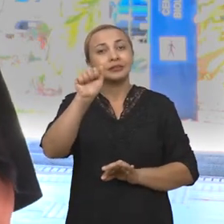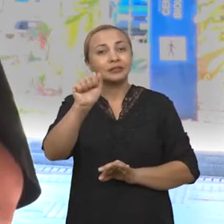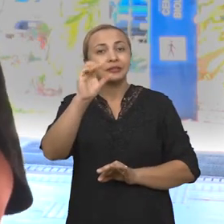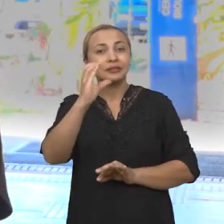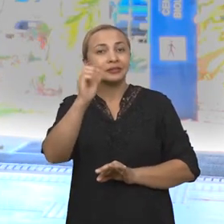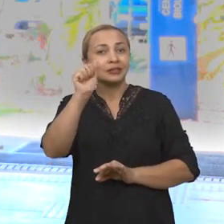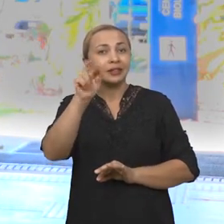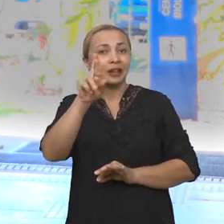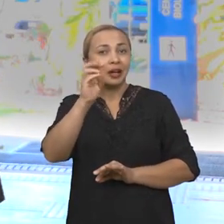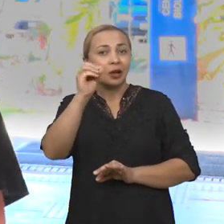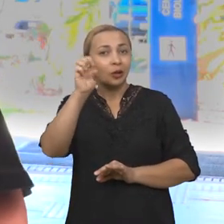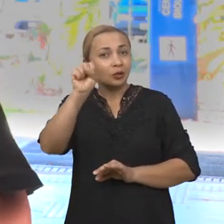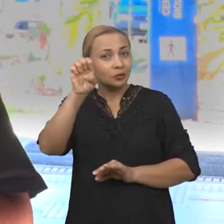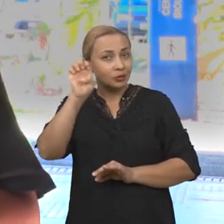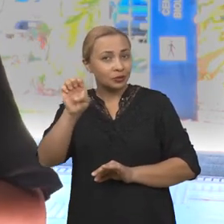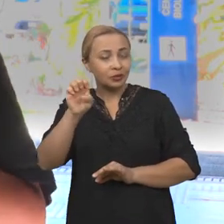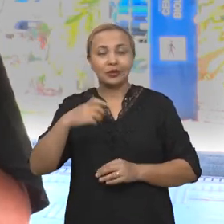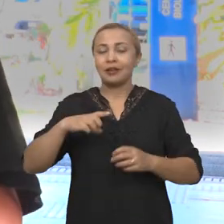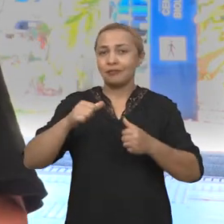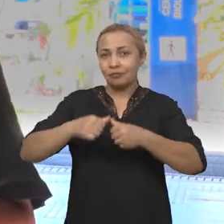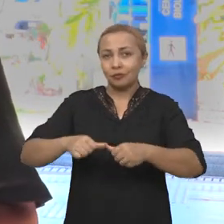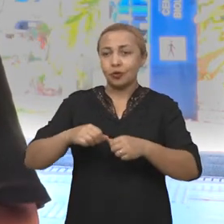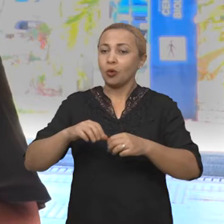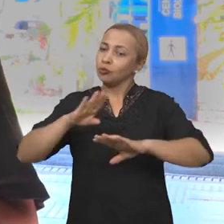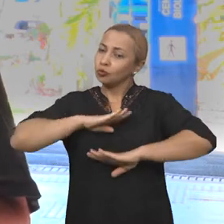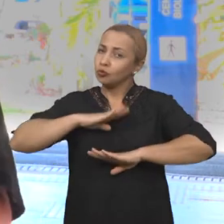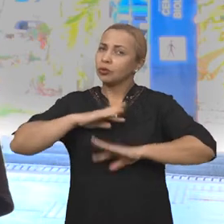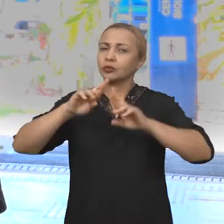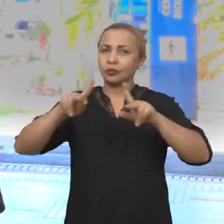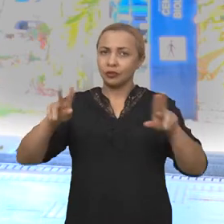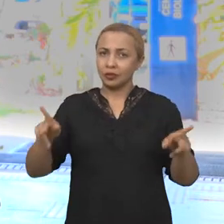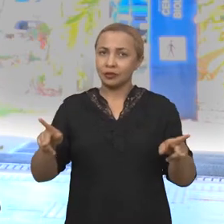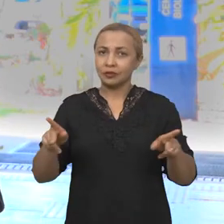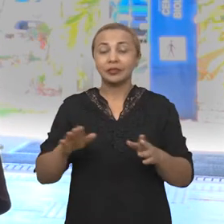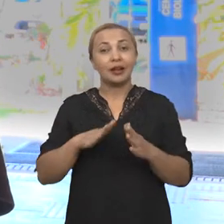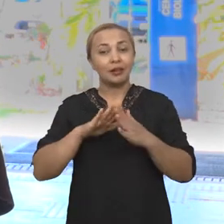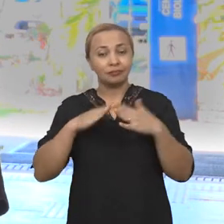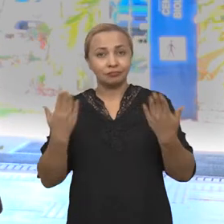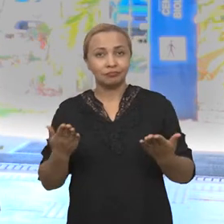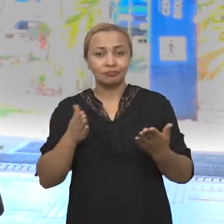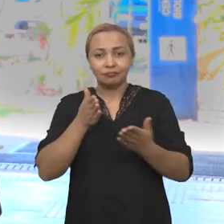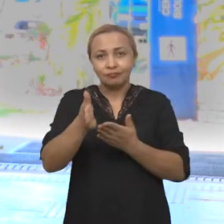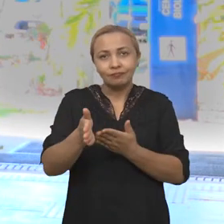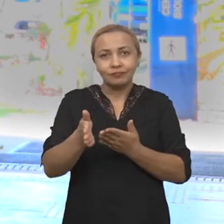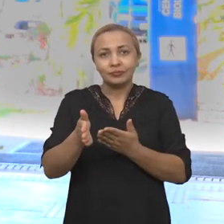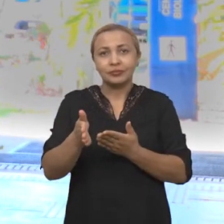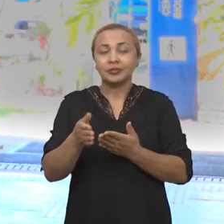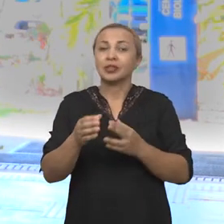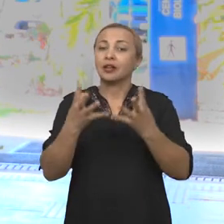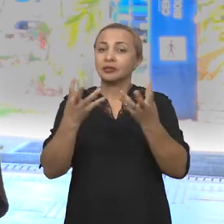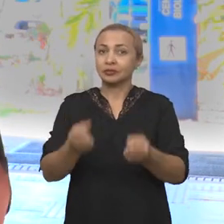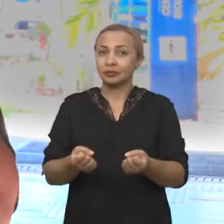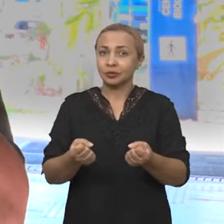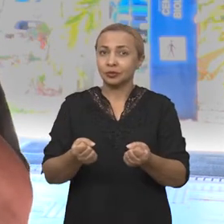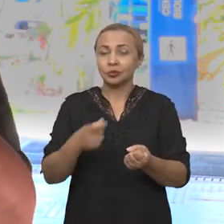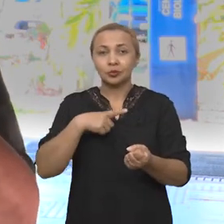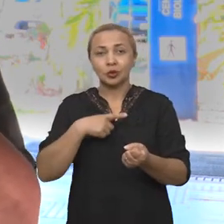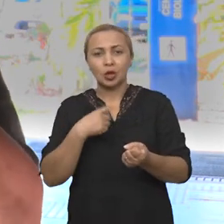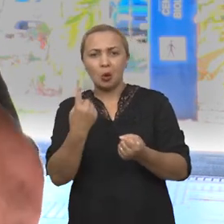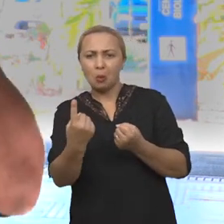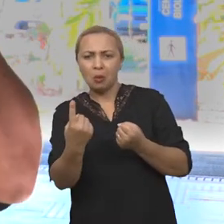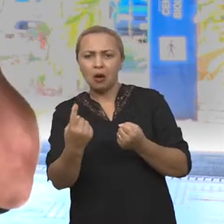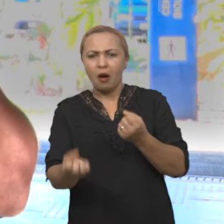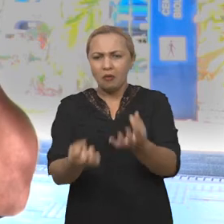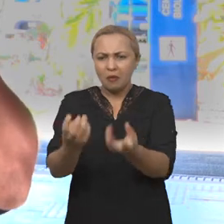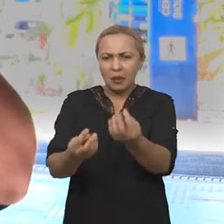cerevisia, se comporta de uma forma e de uma maneira. Então, aí é que entra justamente aquela questão da aptidão. Tem uma que vai